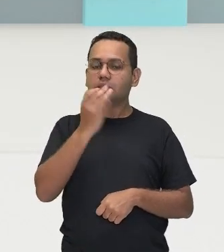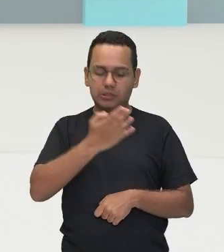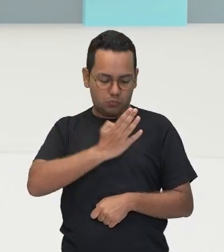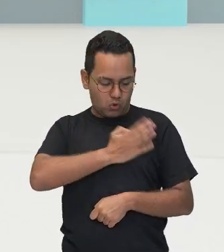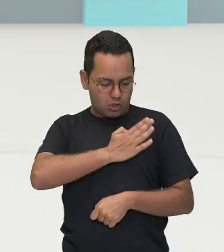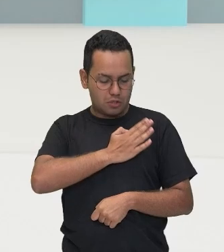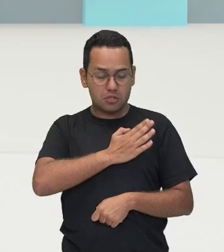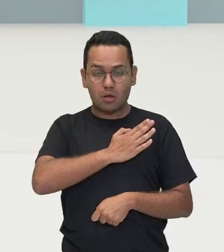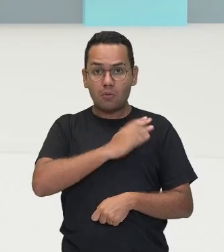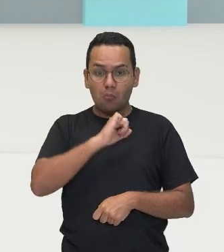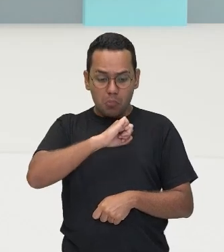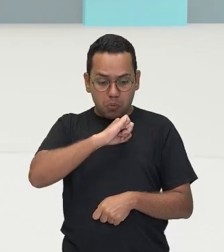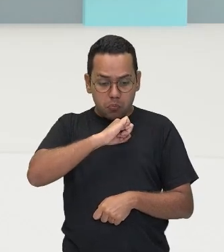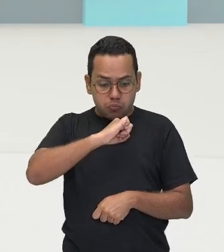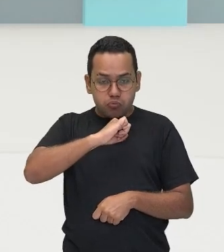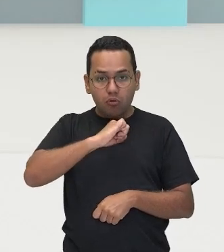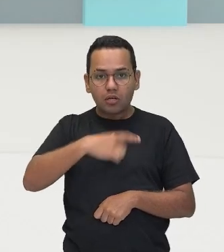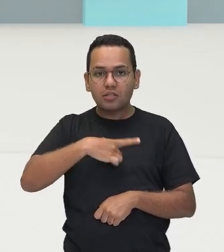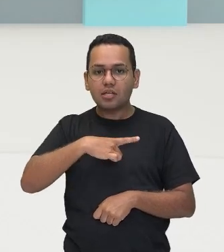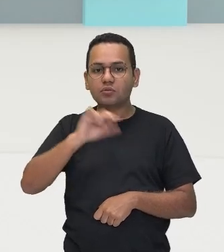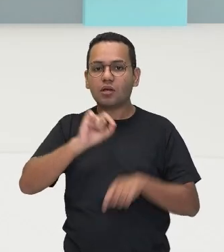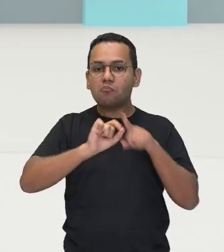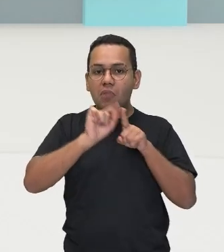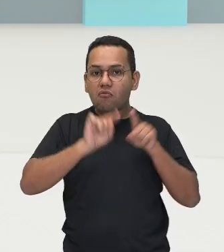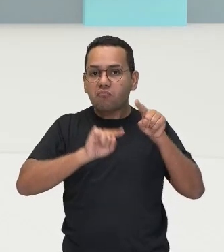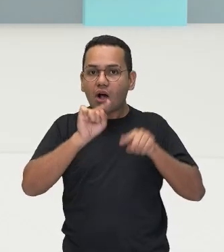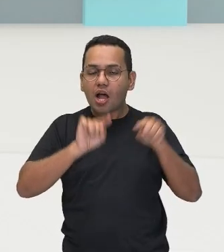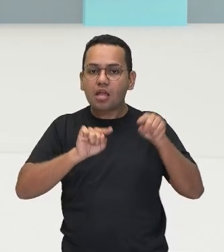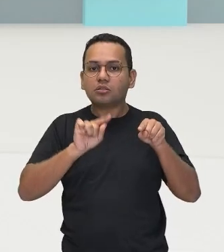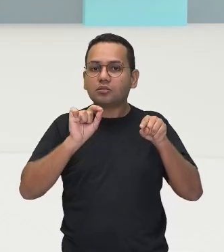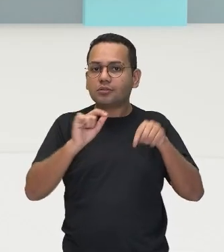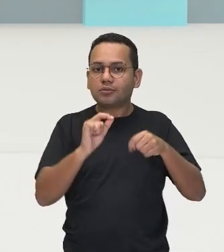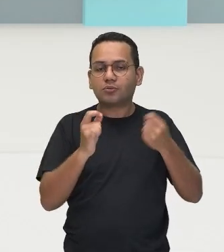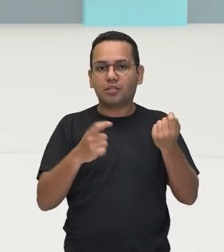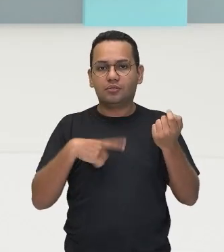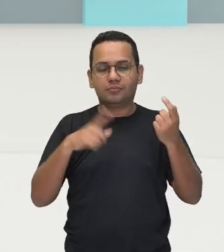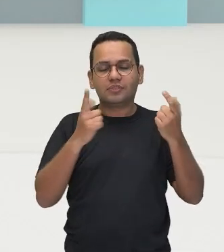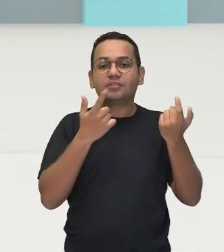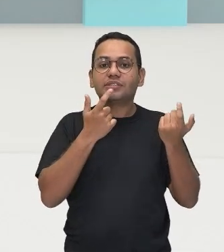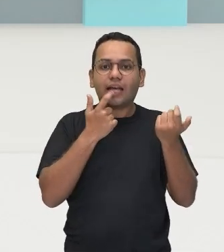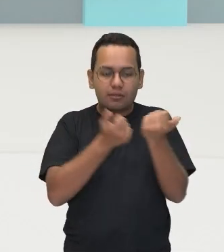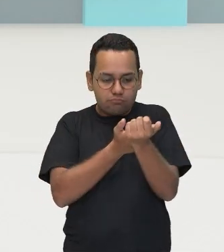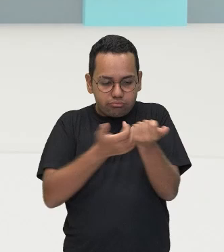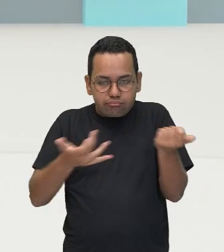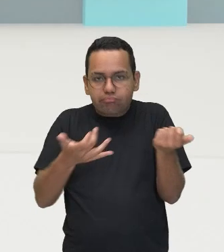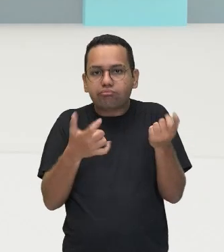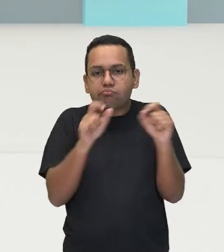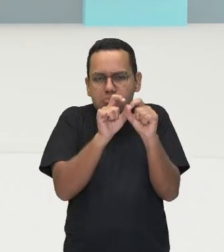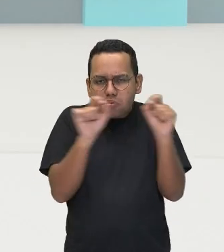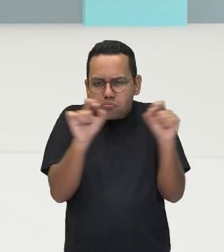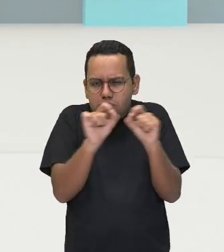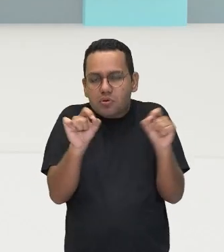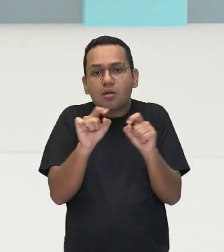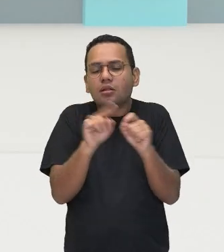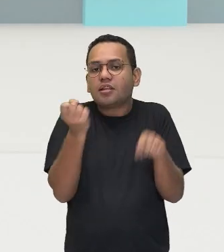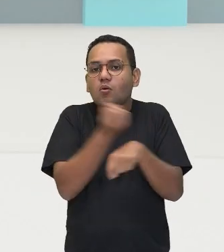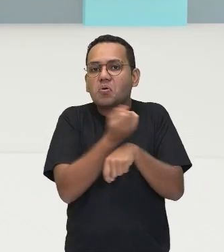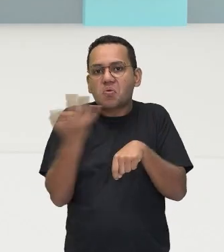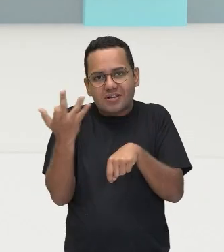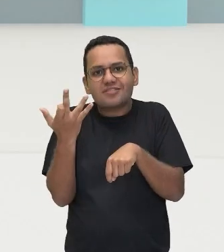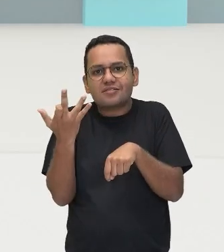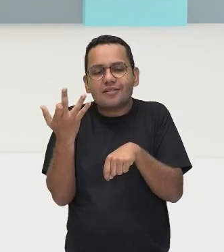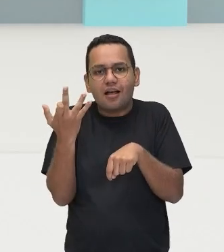produz uma dilatação, né? Dos vasos sanguíneos. Aumentando a quantidade de sangue em